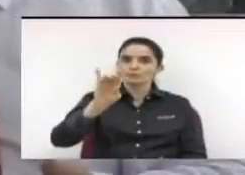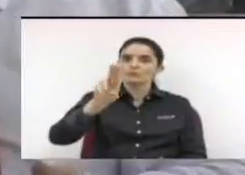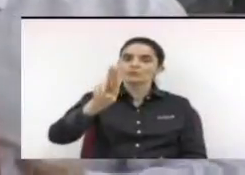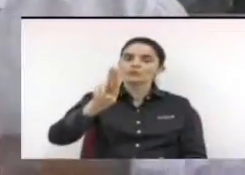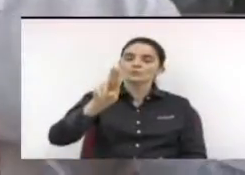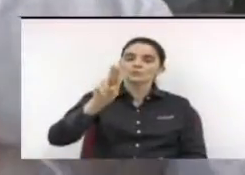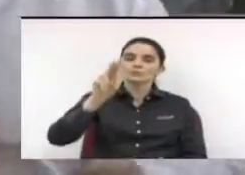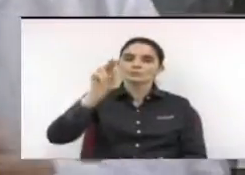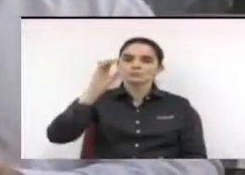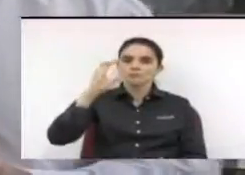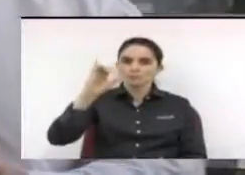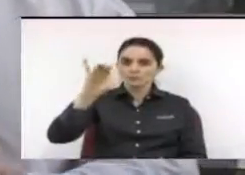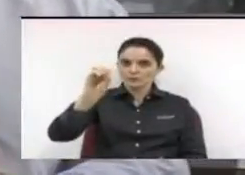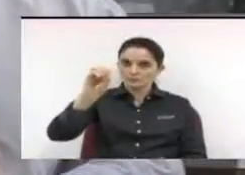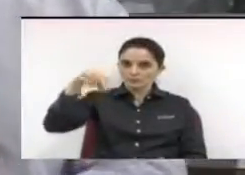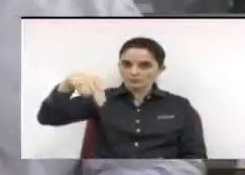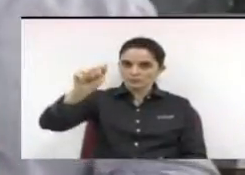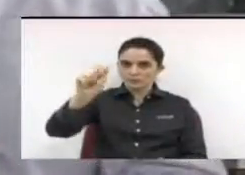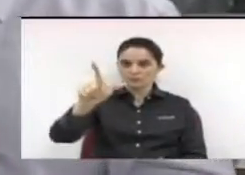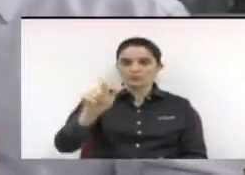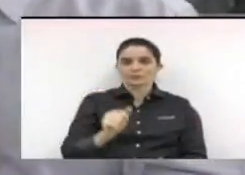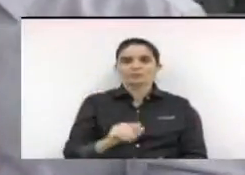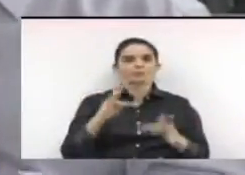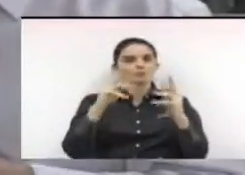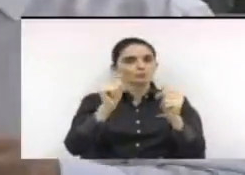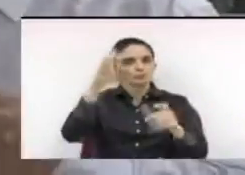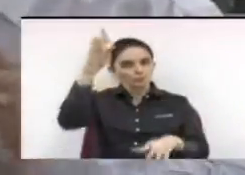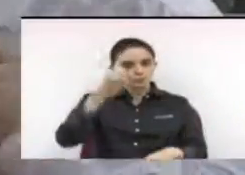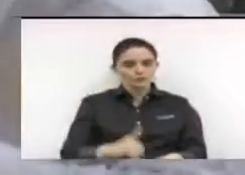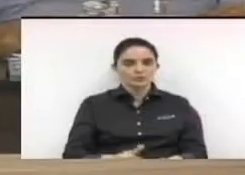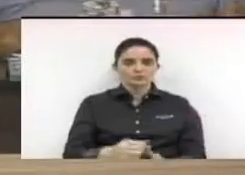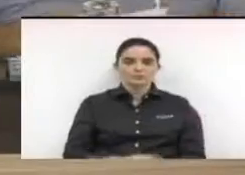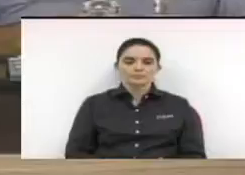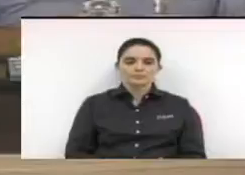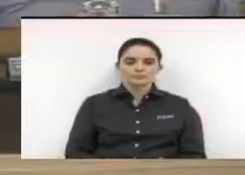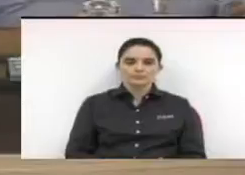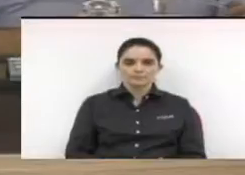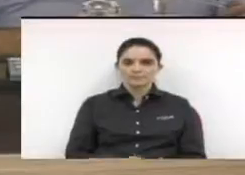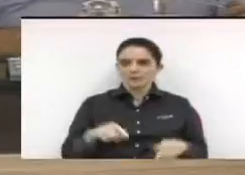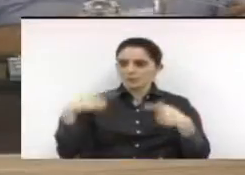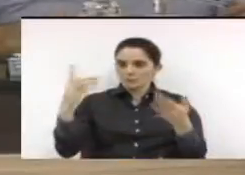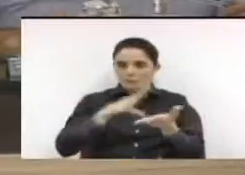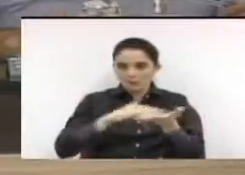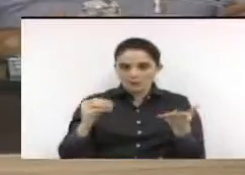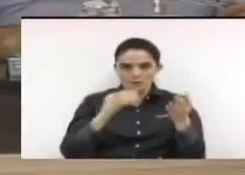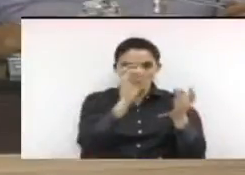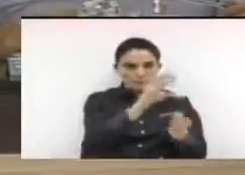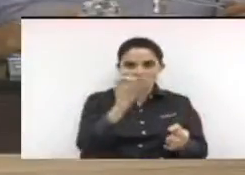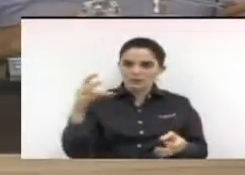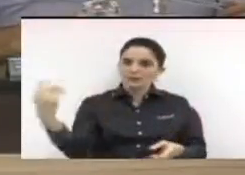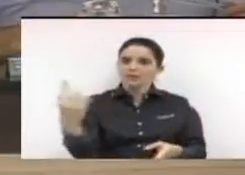cópia dessa emenda constitucional que garante esse direito a todos os vereadores. Muito obrigado. Mais algum vereador deseja discutir?